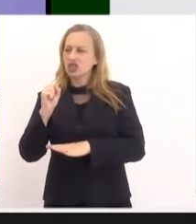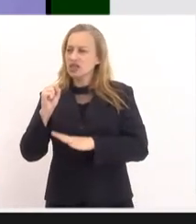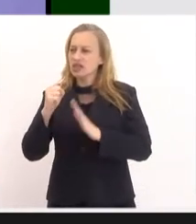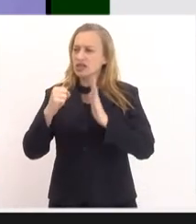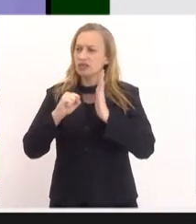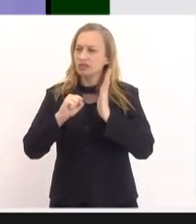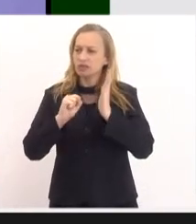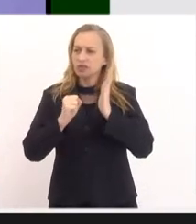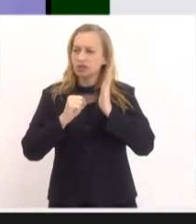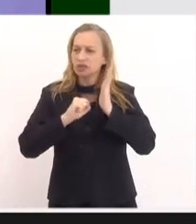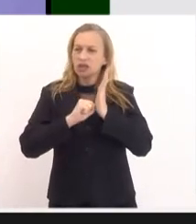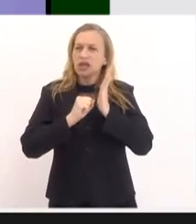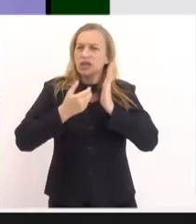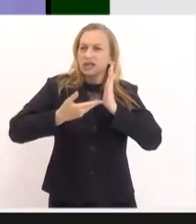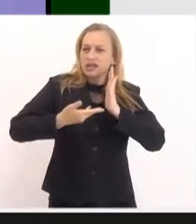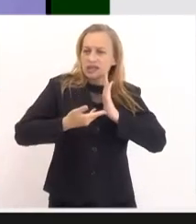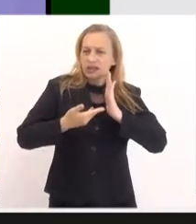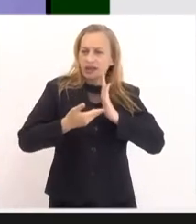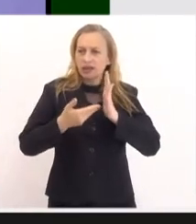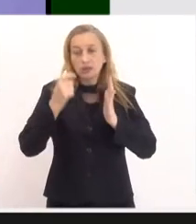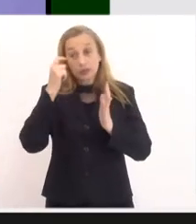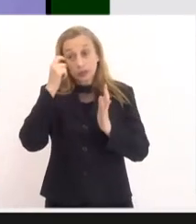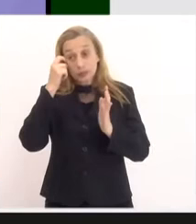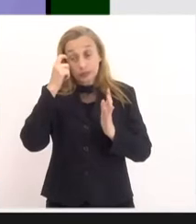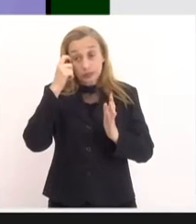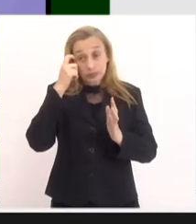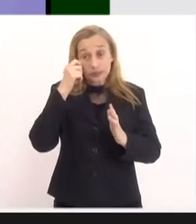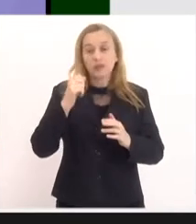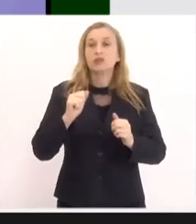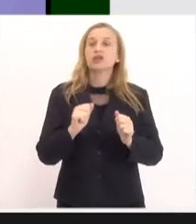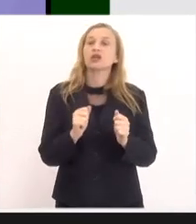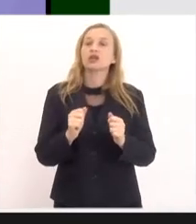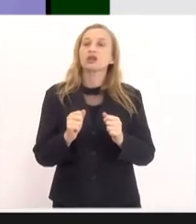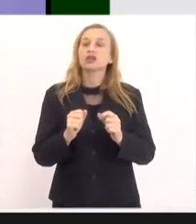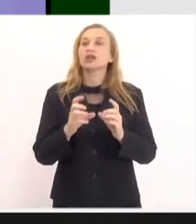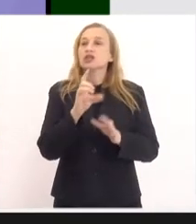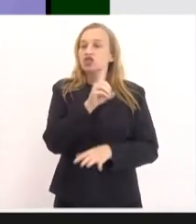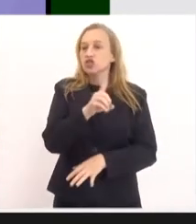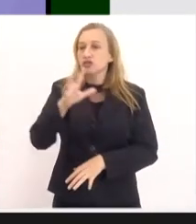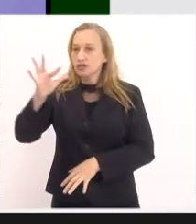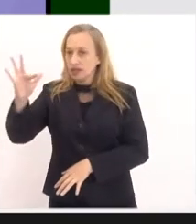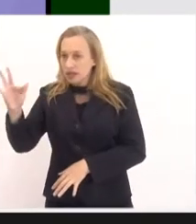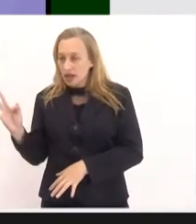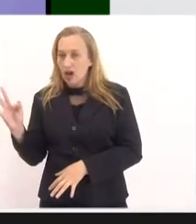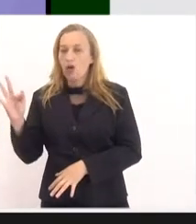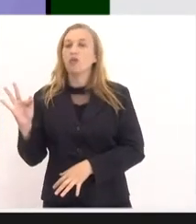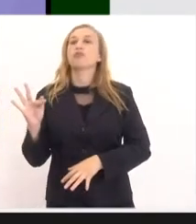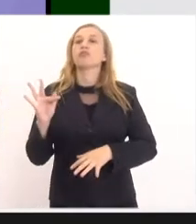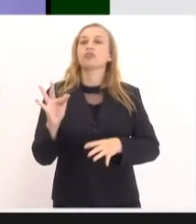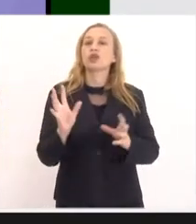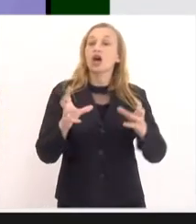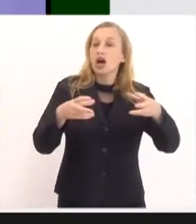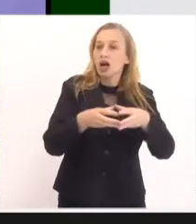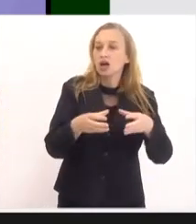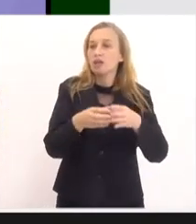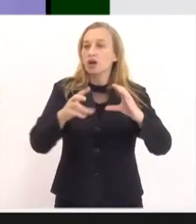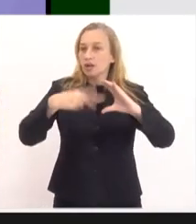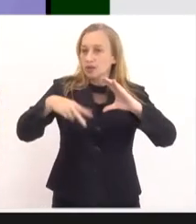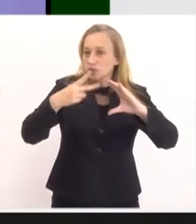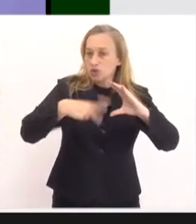Federal dos Deputados, Ministério da Saúde, Assembleias, Distrito Federal, Câmaras Municipais. Ainda está faltando.